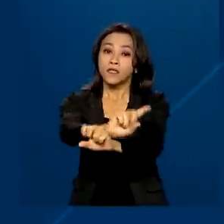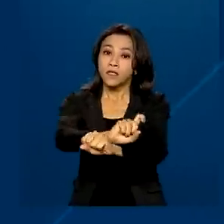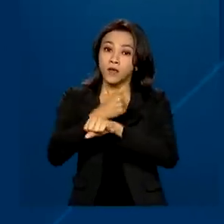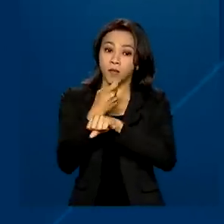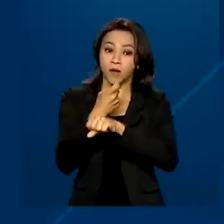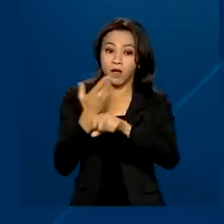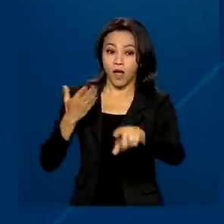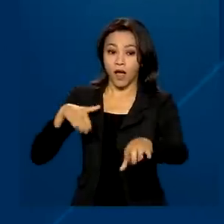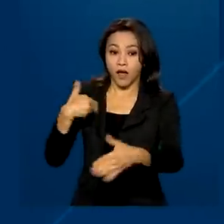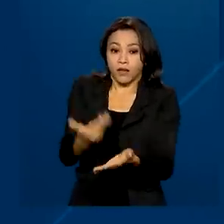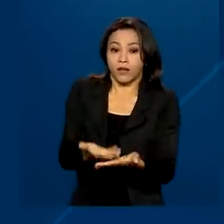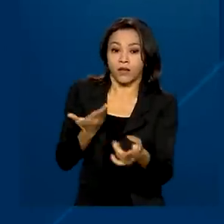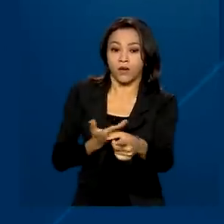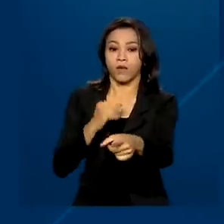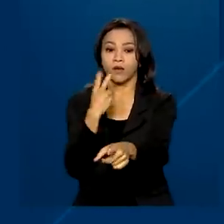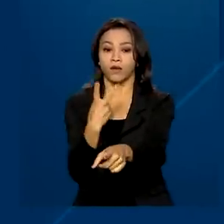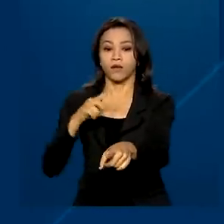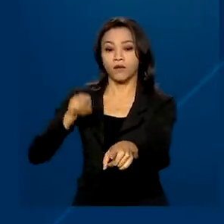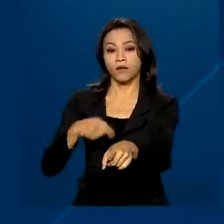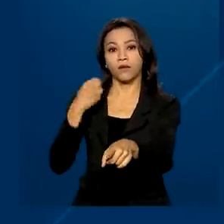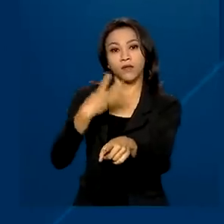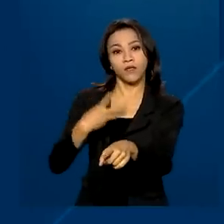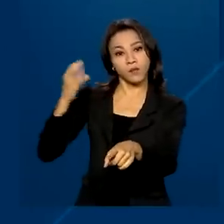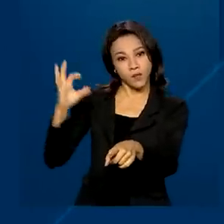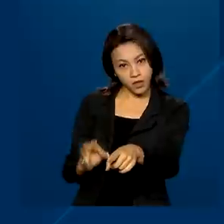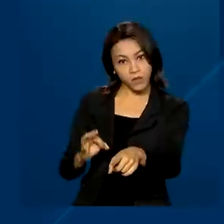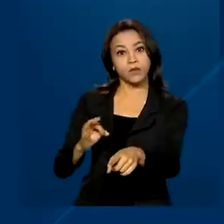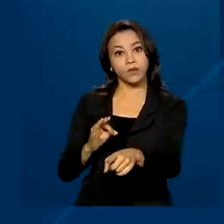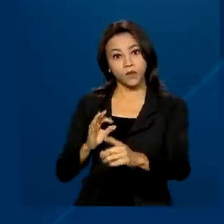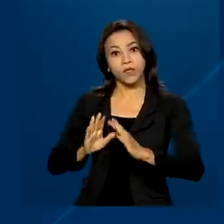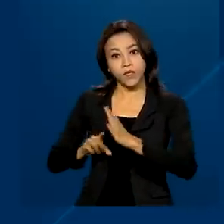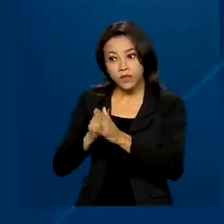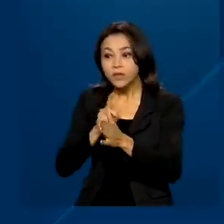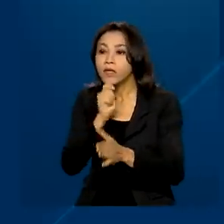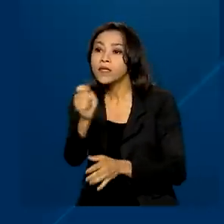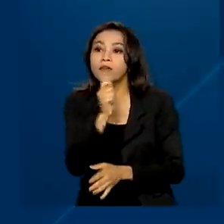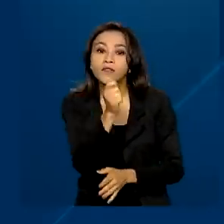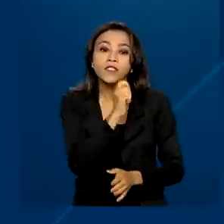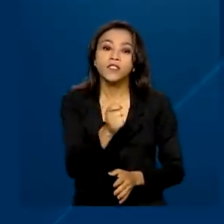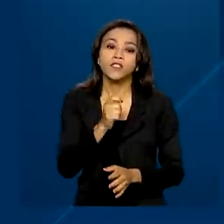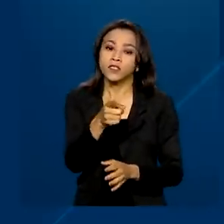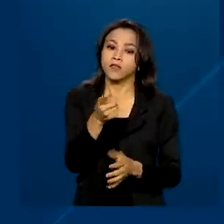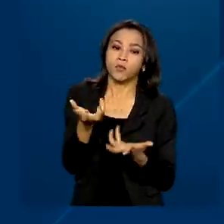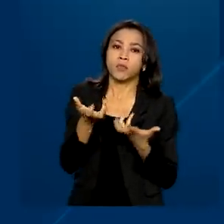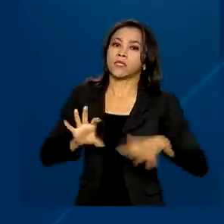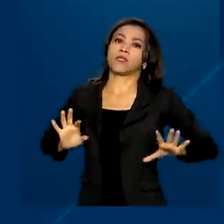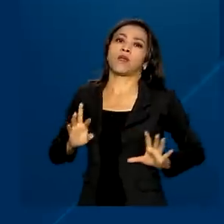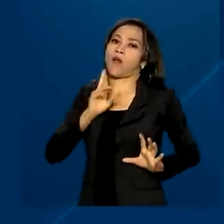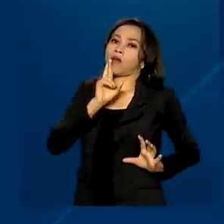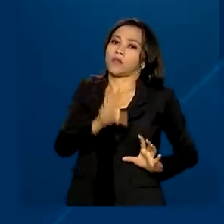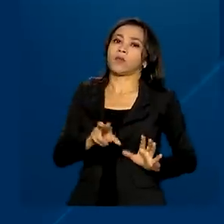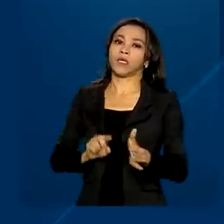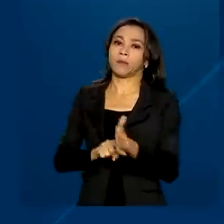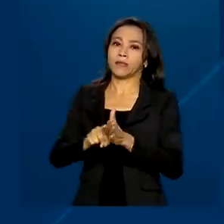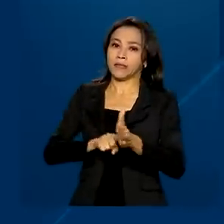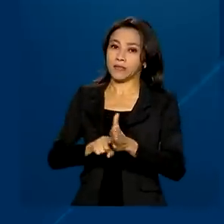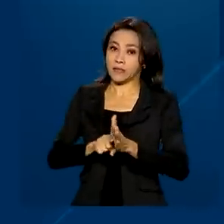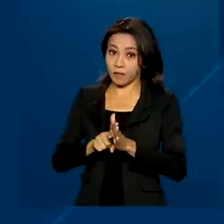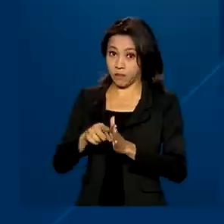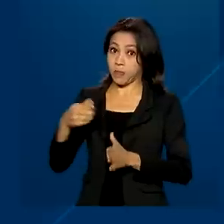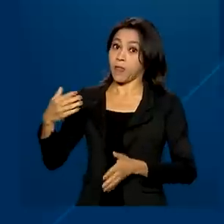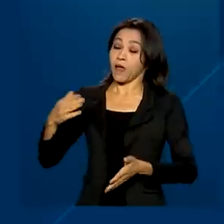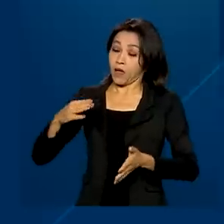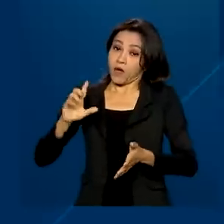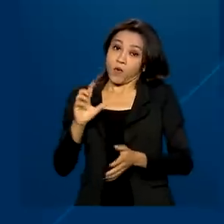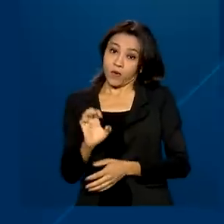% das residências visitadas, os moradores se recusaram a responder à pesquisa. O IBGE acredita que esse